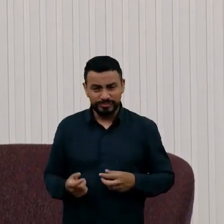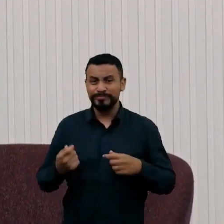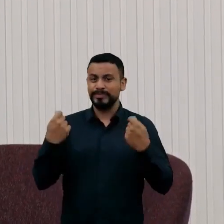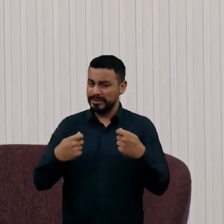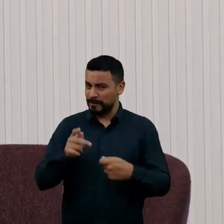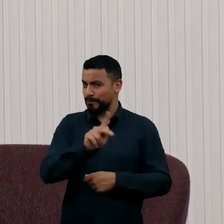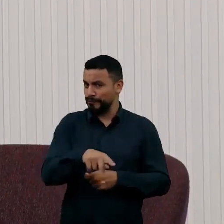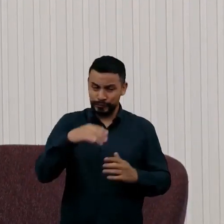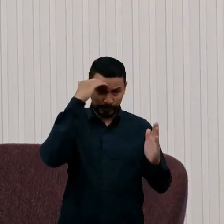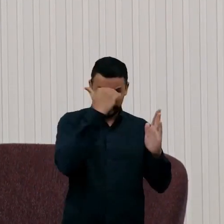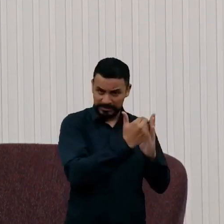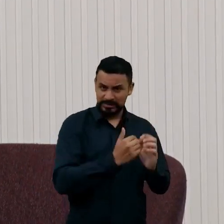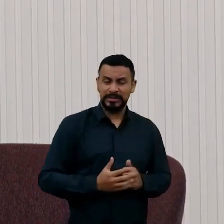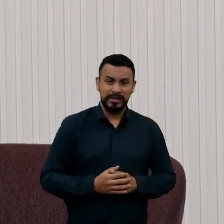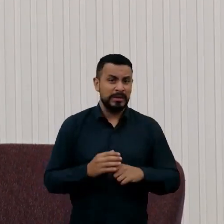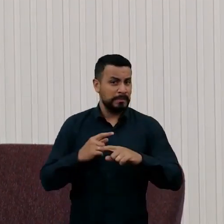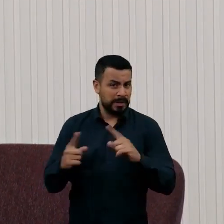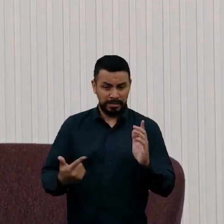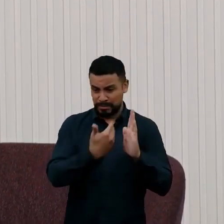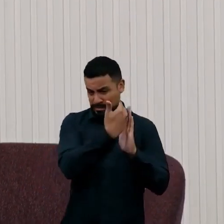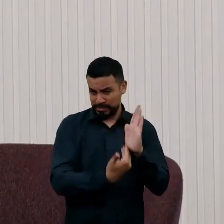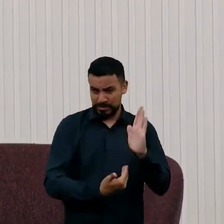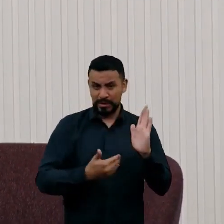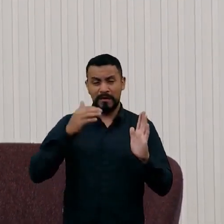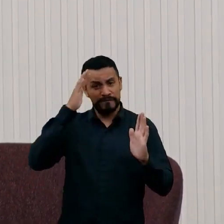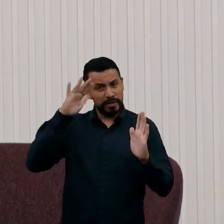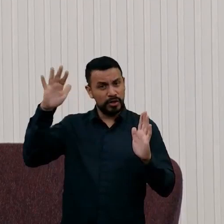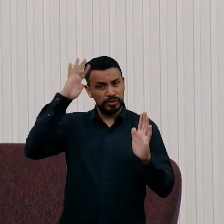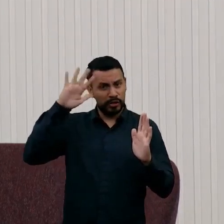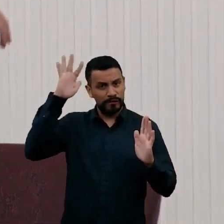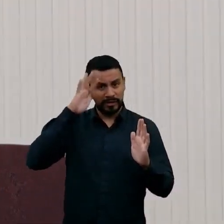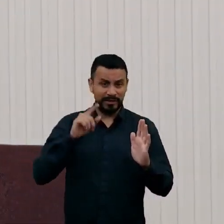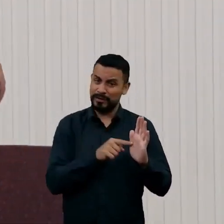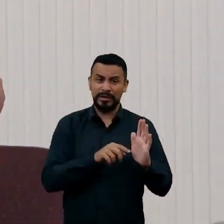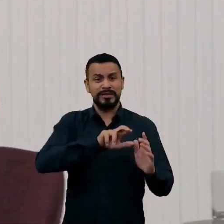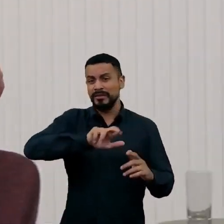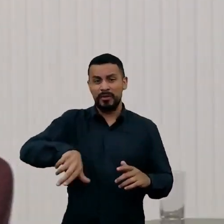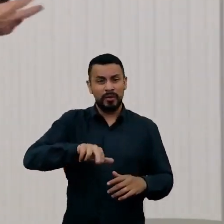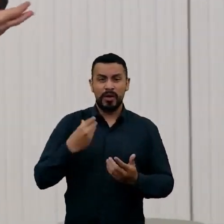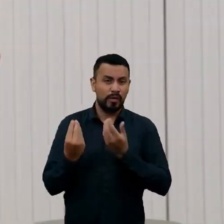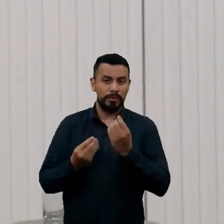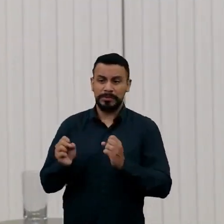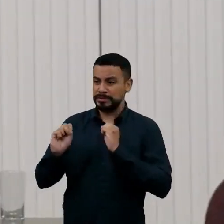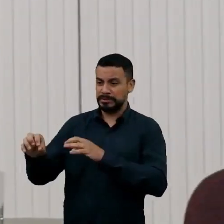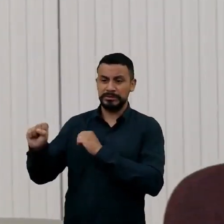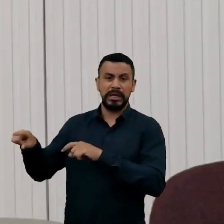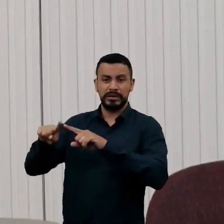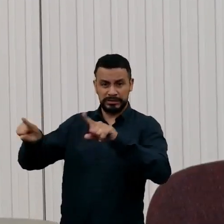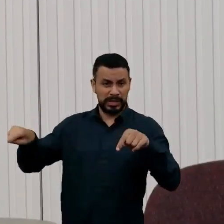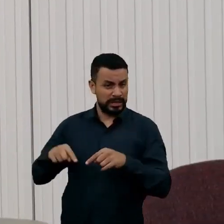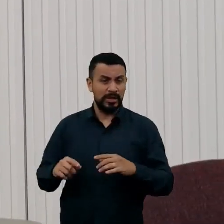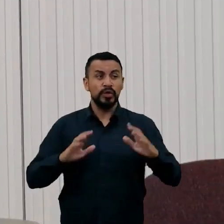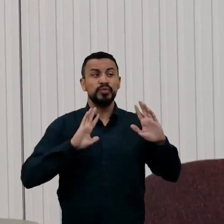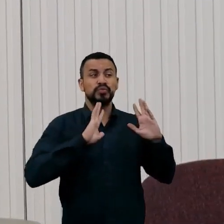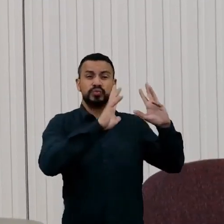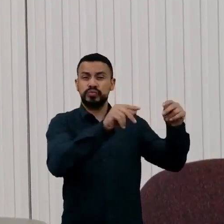Mas essas são declarações filosóficas? Não como fazer isso na sala de aula. Todos os países fizeram a mesma coisa, jogam um monte de coisa